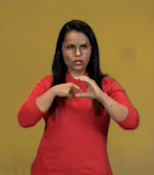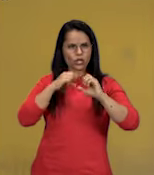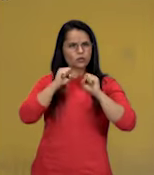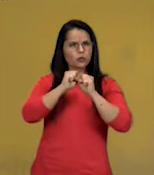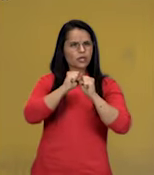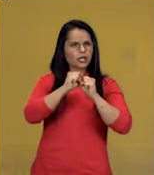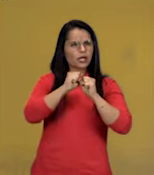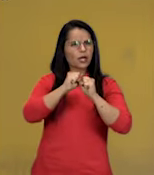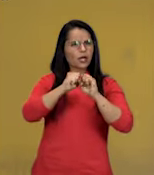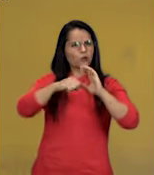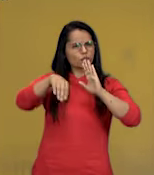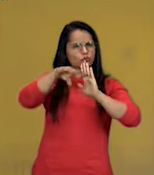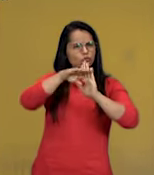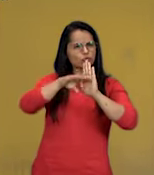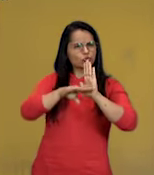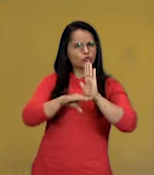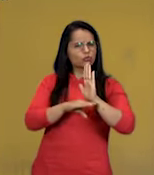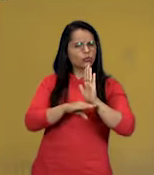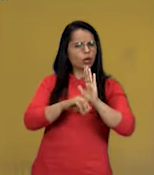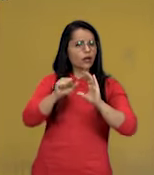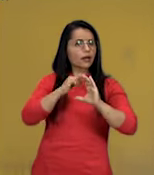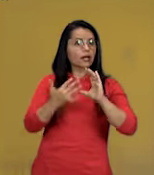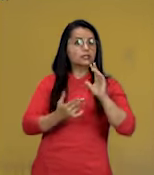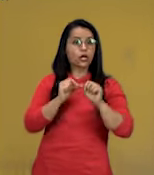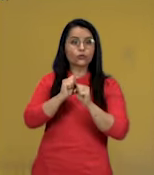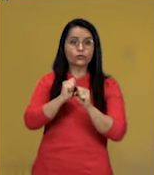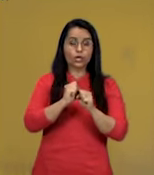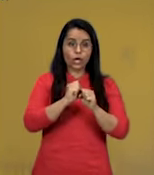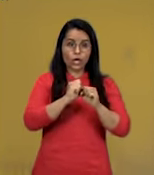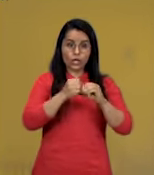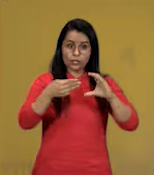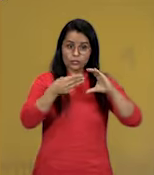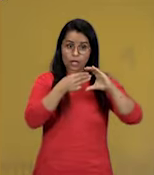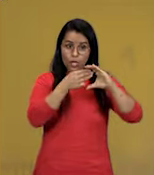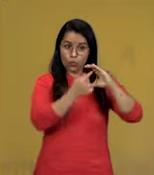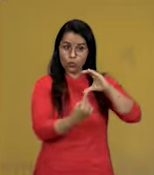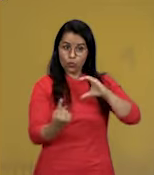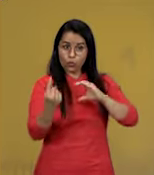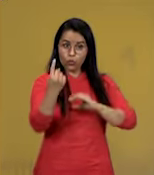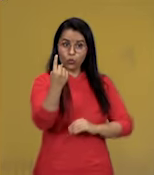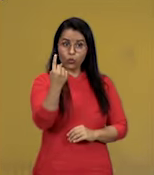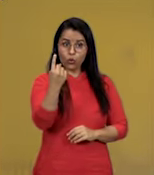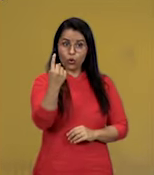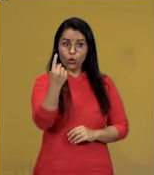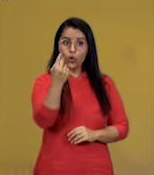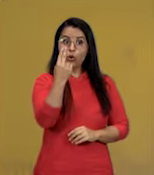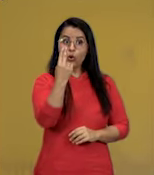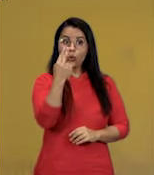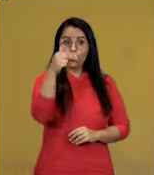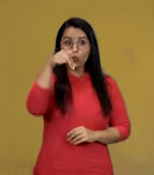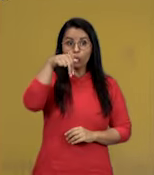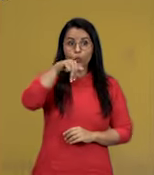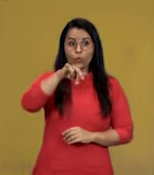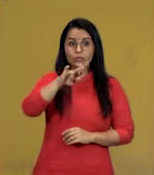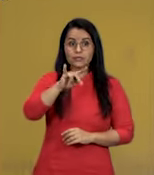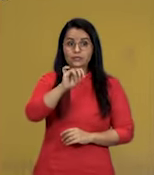unicelulares, quando eles possuem uma única célula. Então, o próprio exemplo de